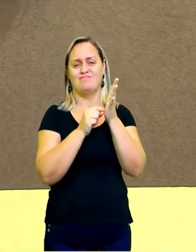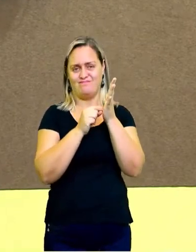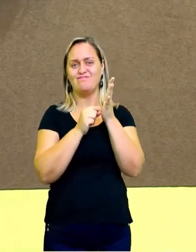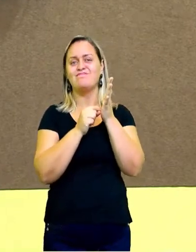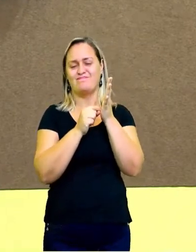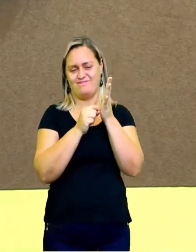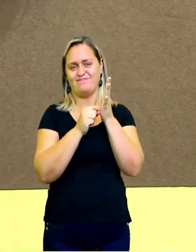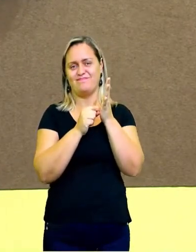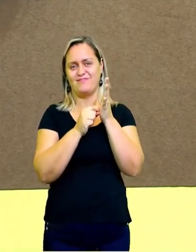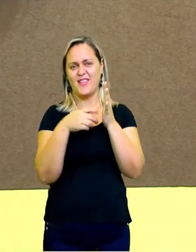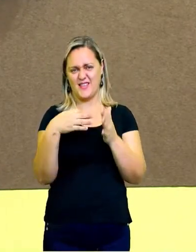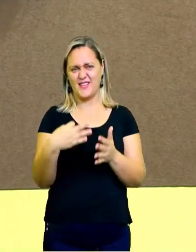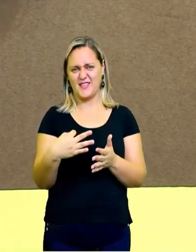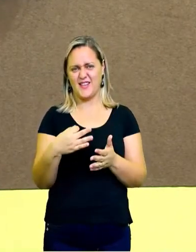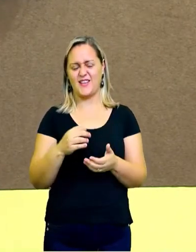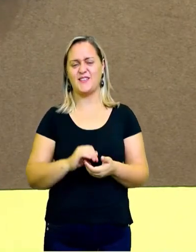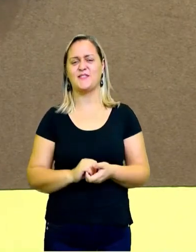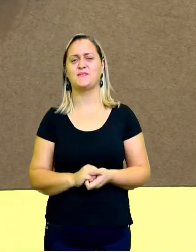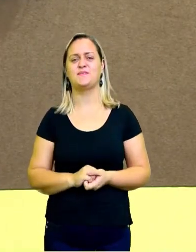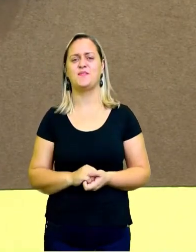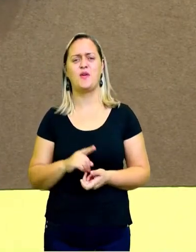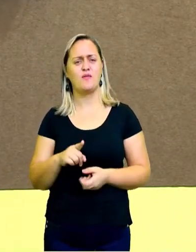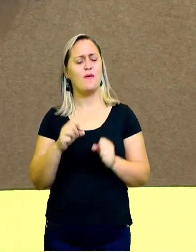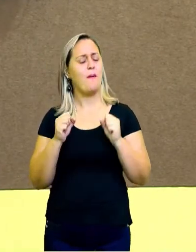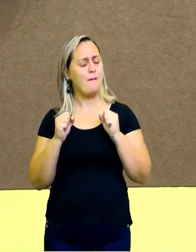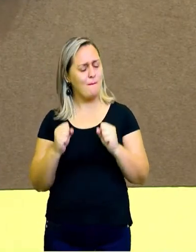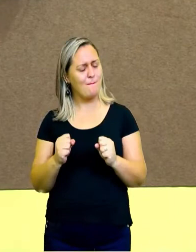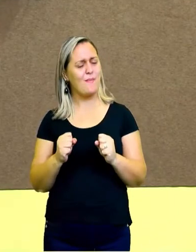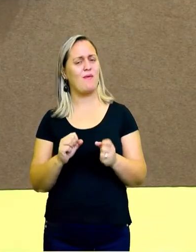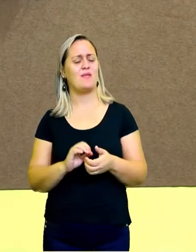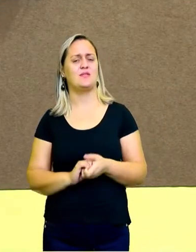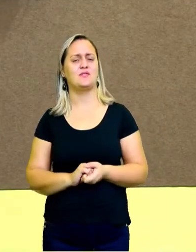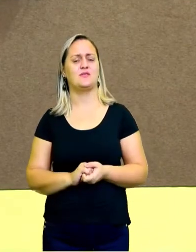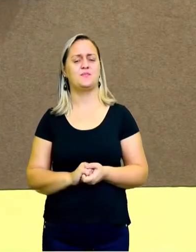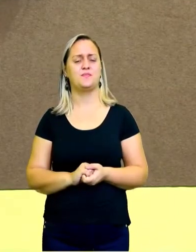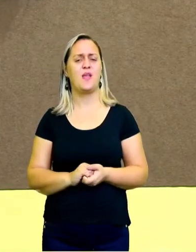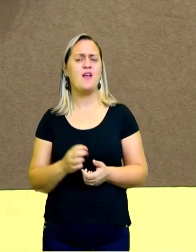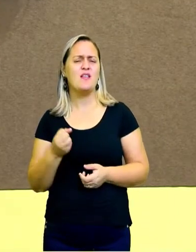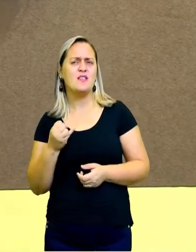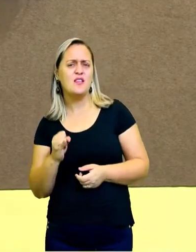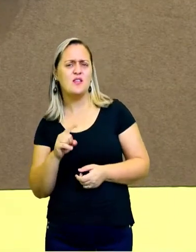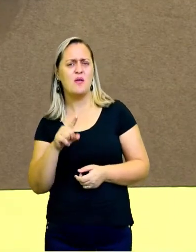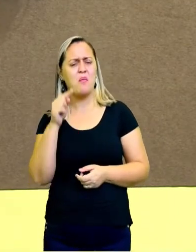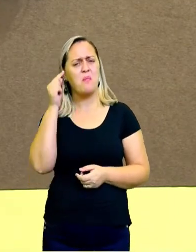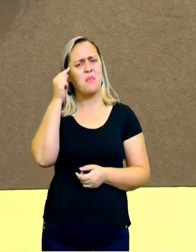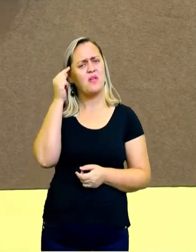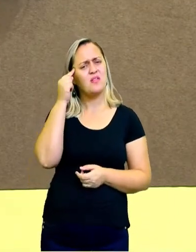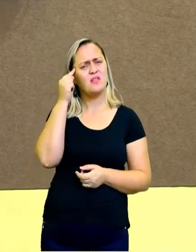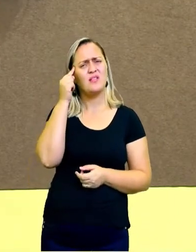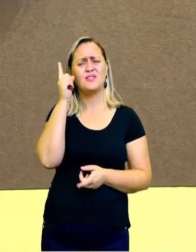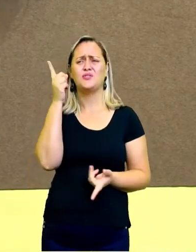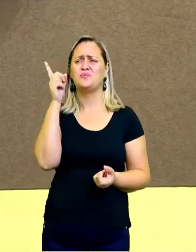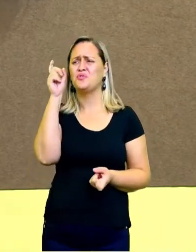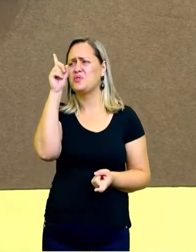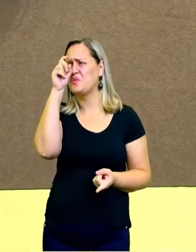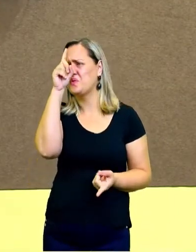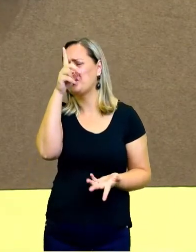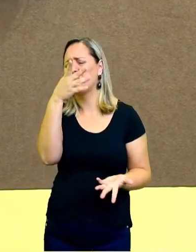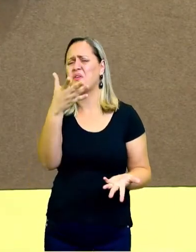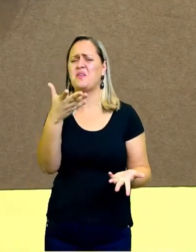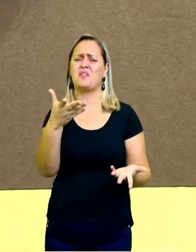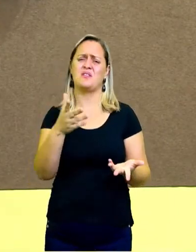inventar e incrementar. De qualquer dificuldade que você tenha, procure o papai, a mamãe,